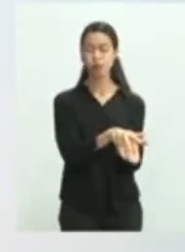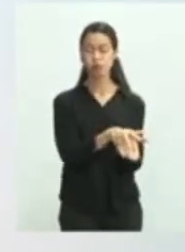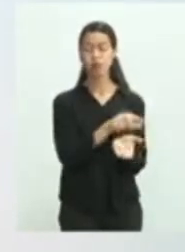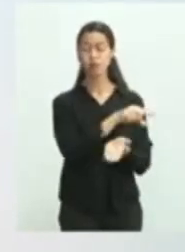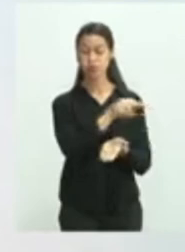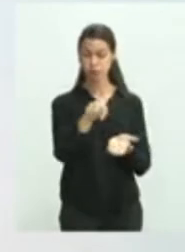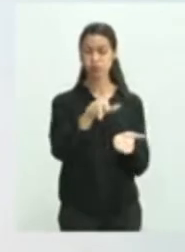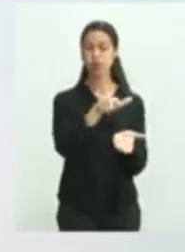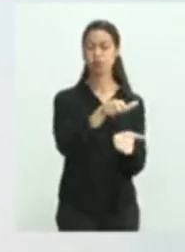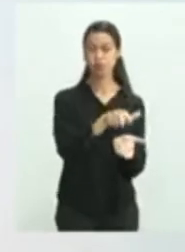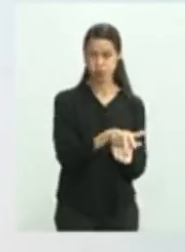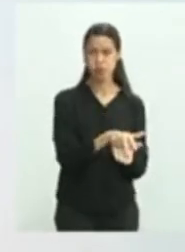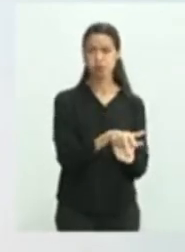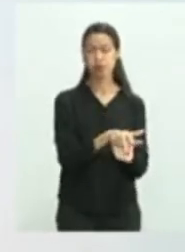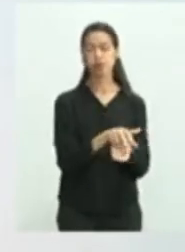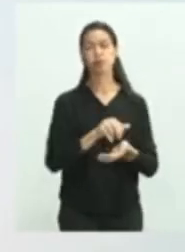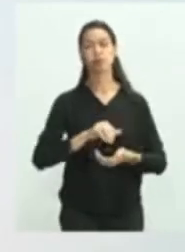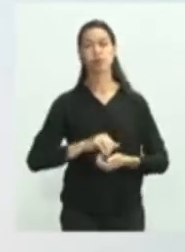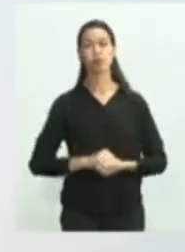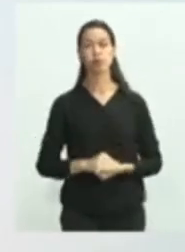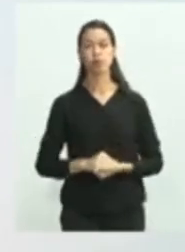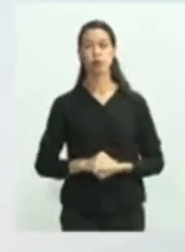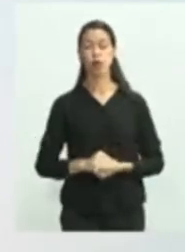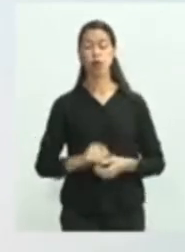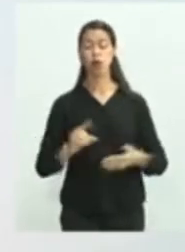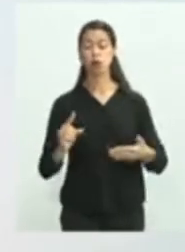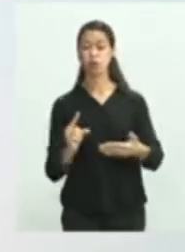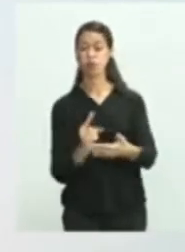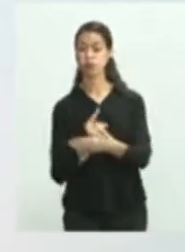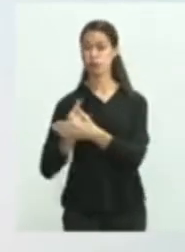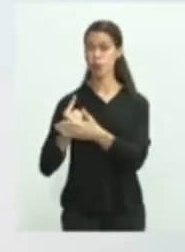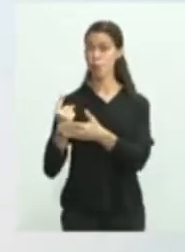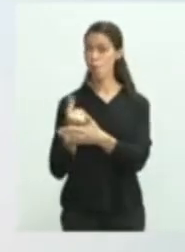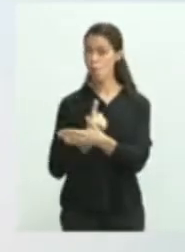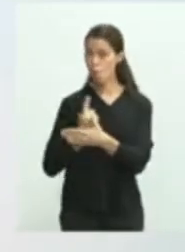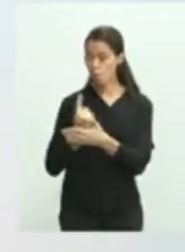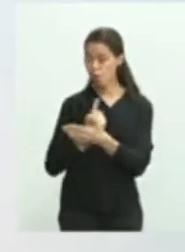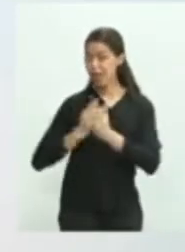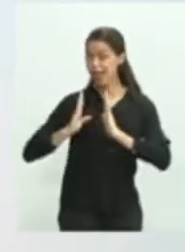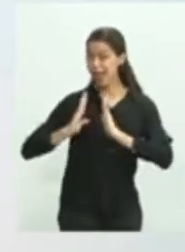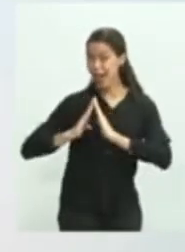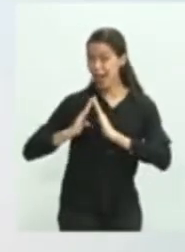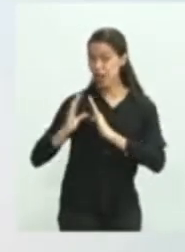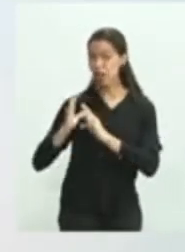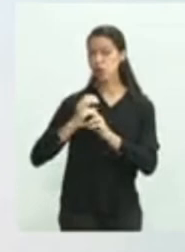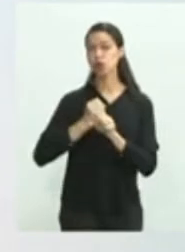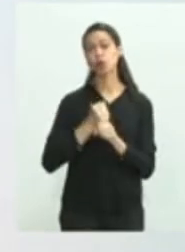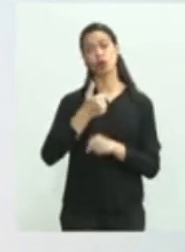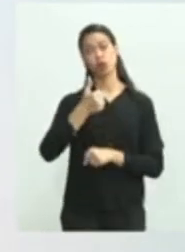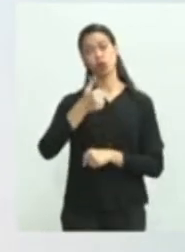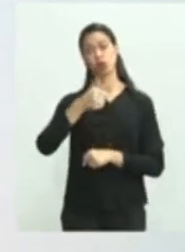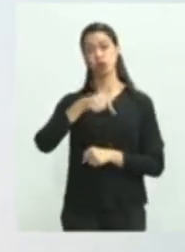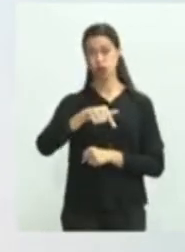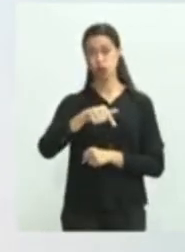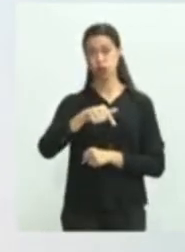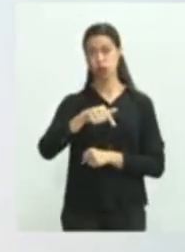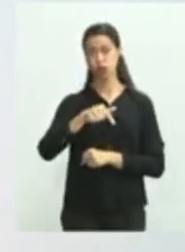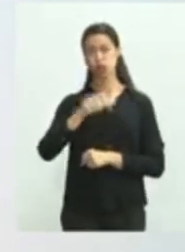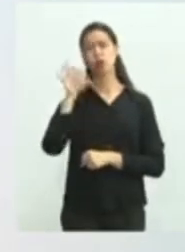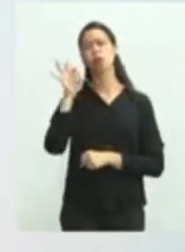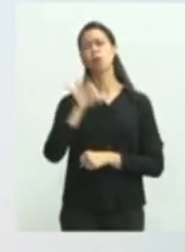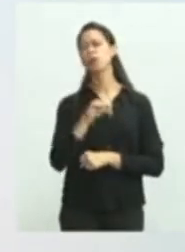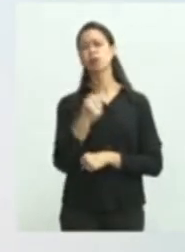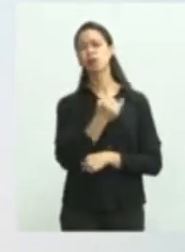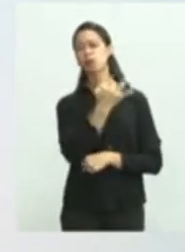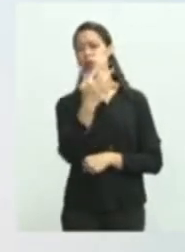internados em hospitais. Em isolamento domiciliar, 17 casos, o que dá um percentual de